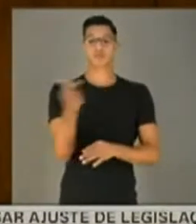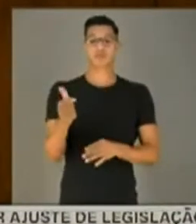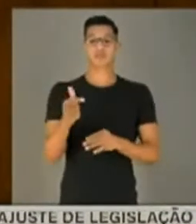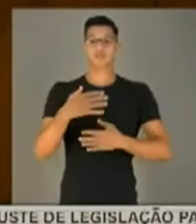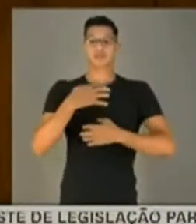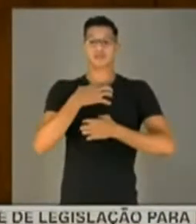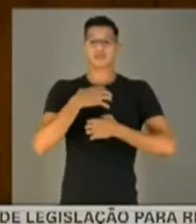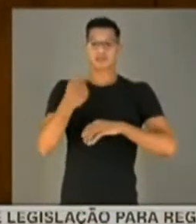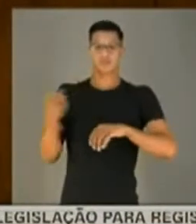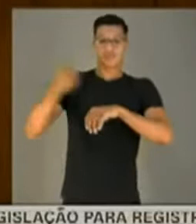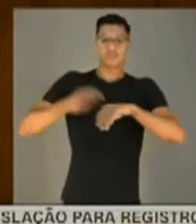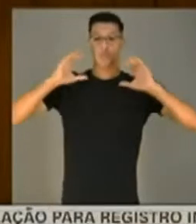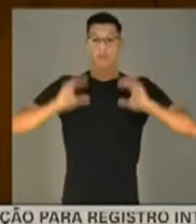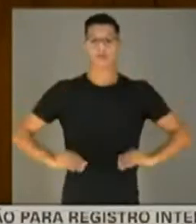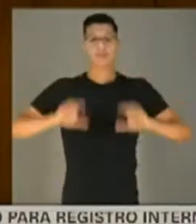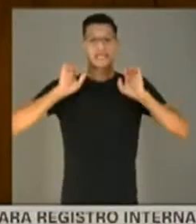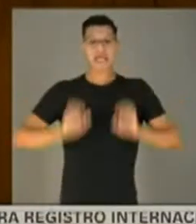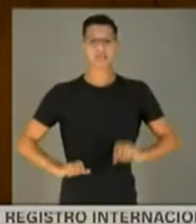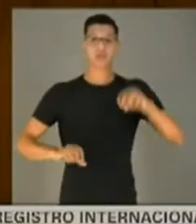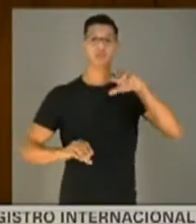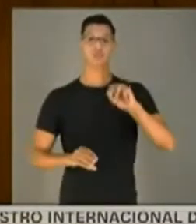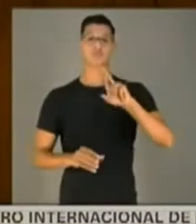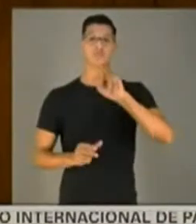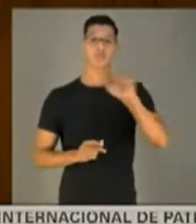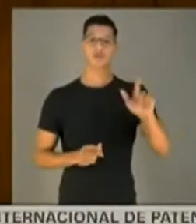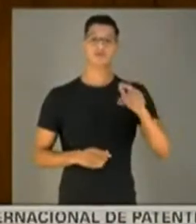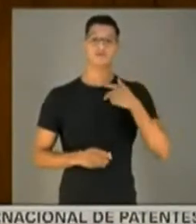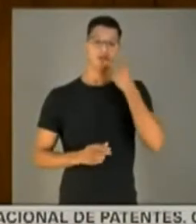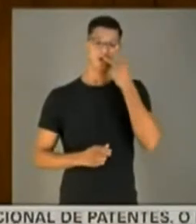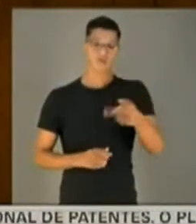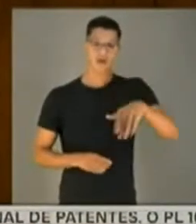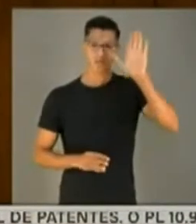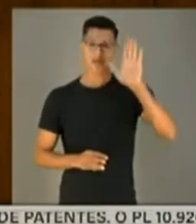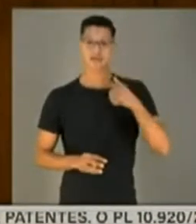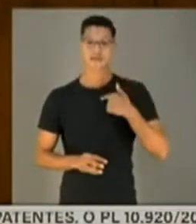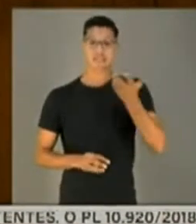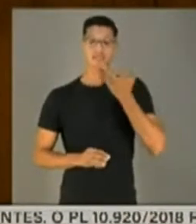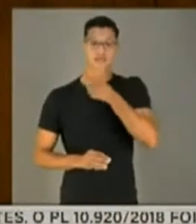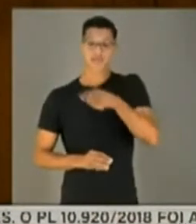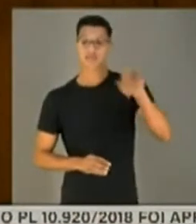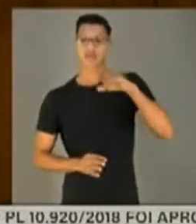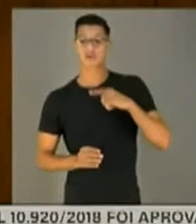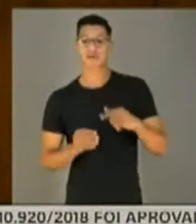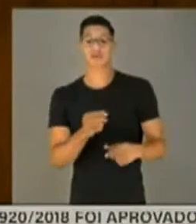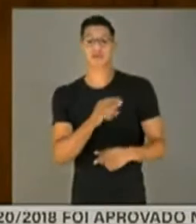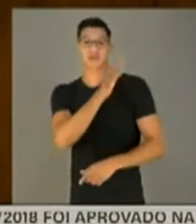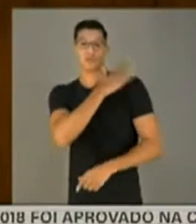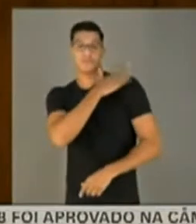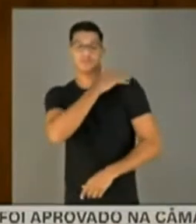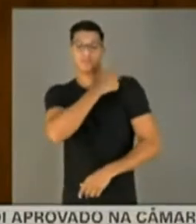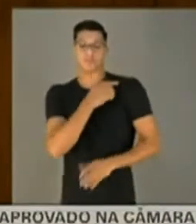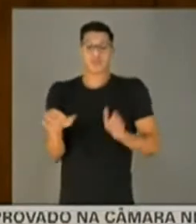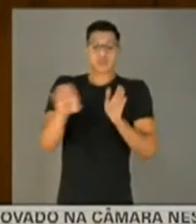sedimentado em cima de um comportamento ético e moral. E isso fala muito mais. Eu queria que o senhor tivesse a humildade, quando